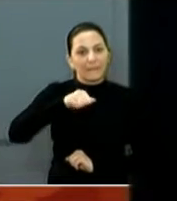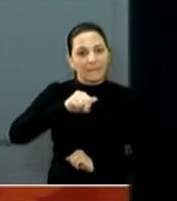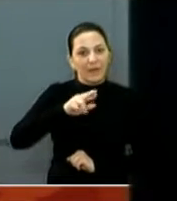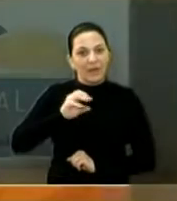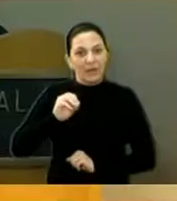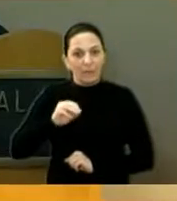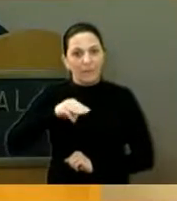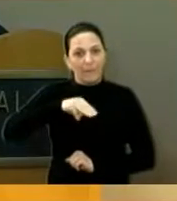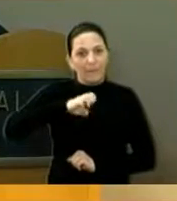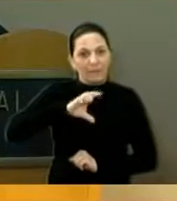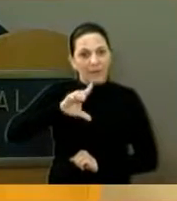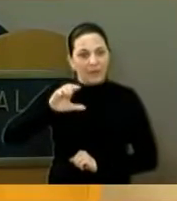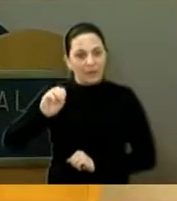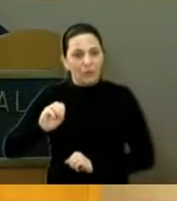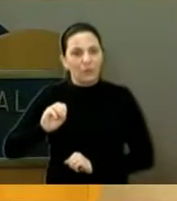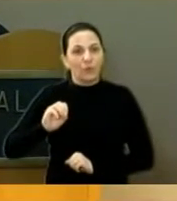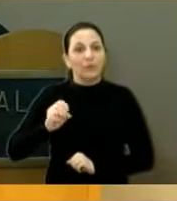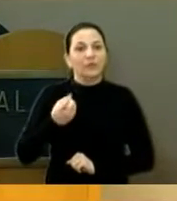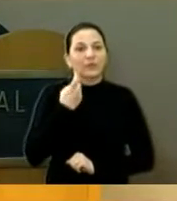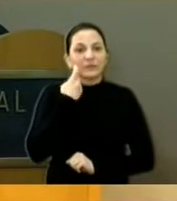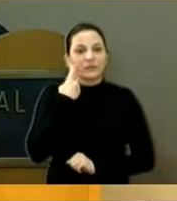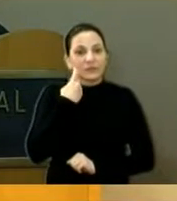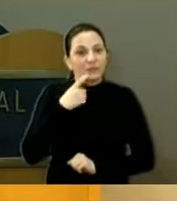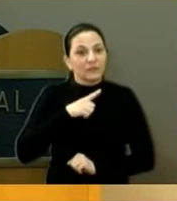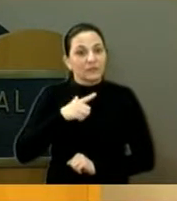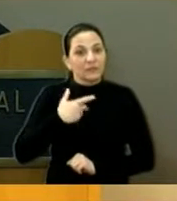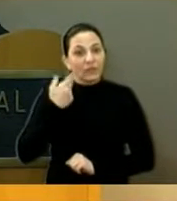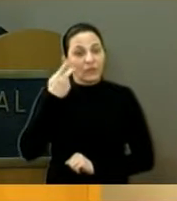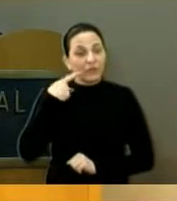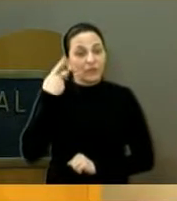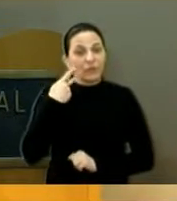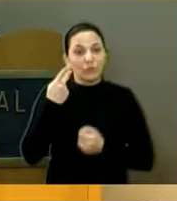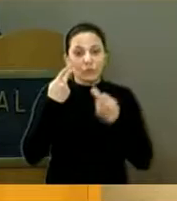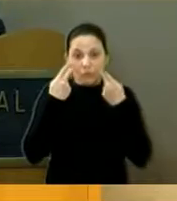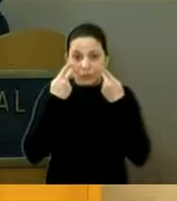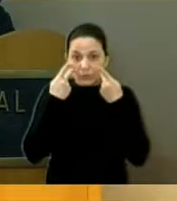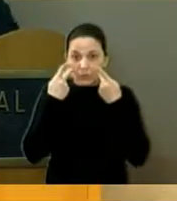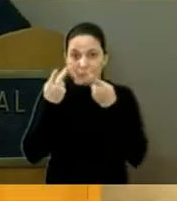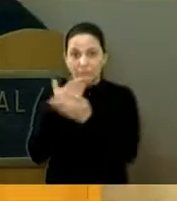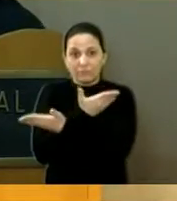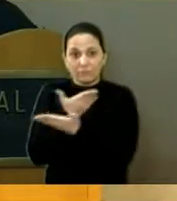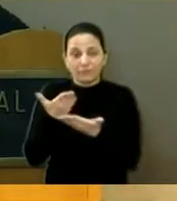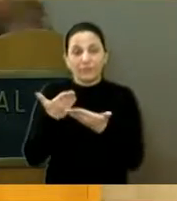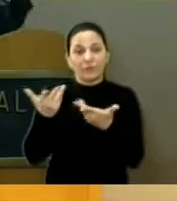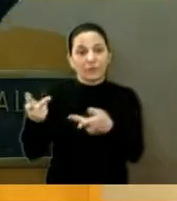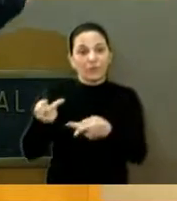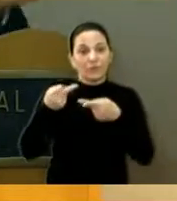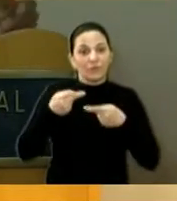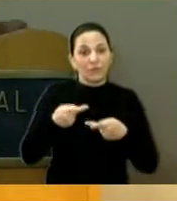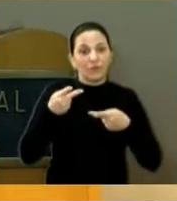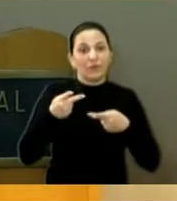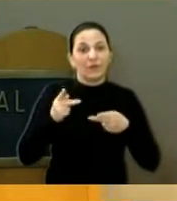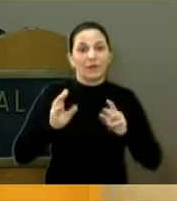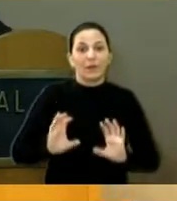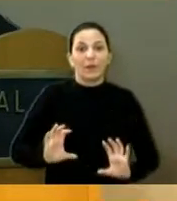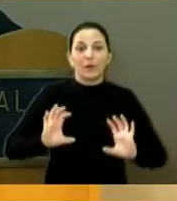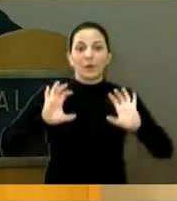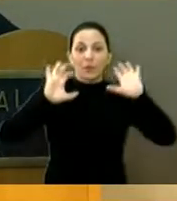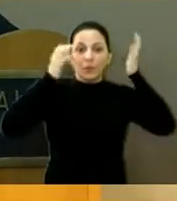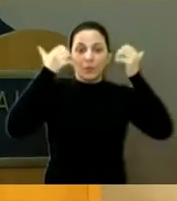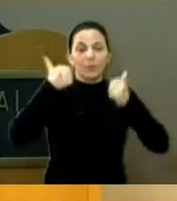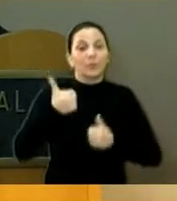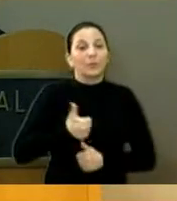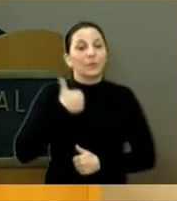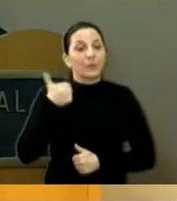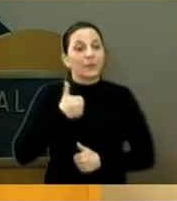19 horas, convidar, porque todos os vereadores já estão convidados, eu quero a presença de cada um aqui nesse dia, vai ser o primeiro evento meu, da